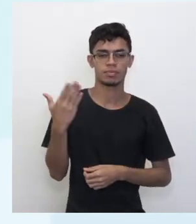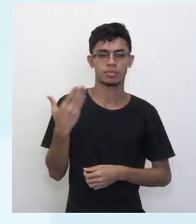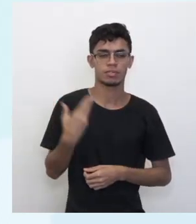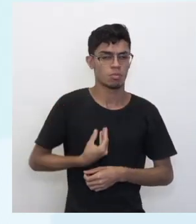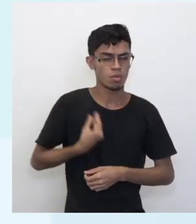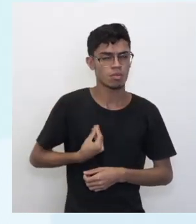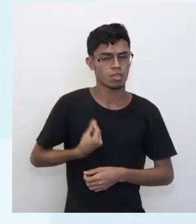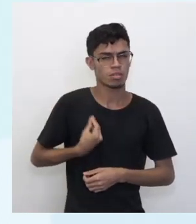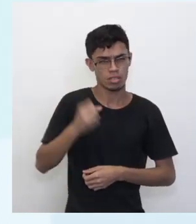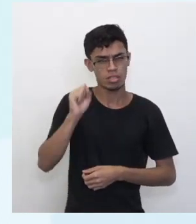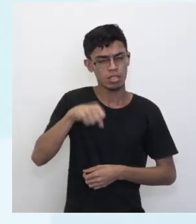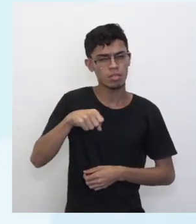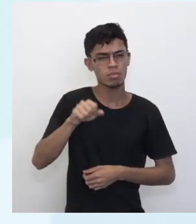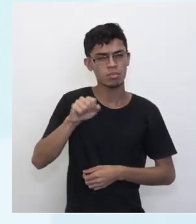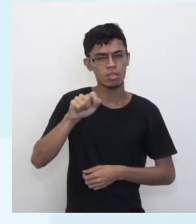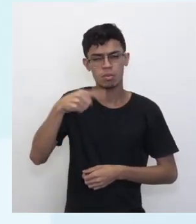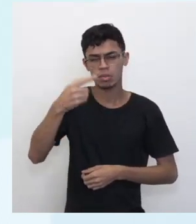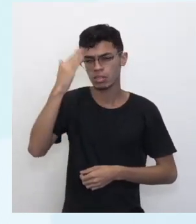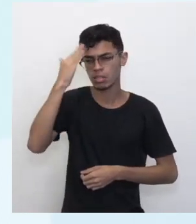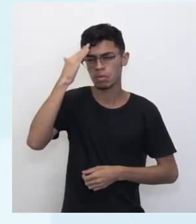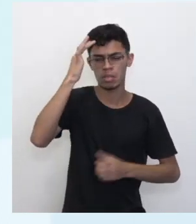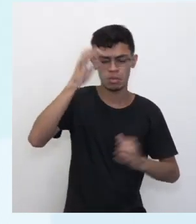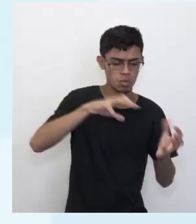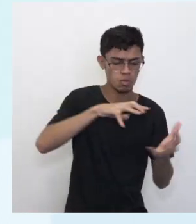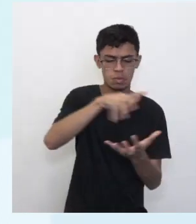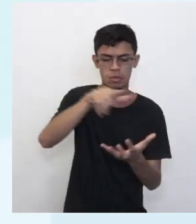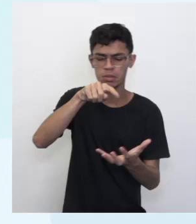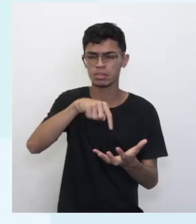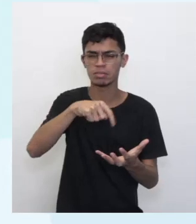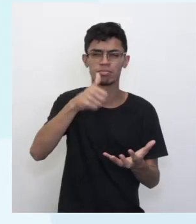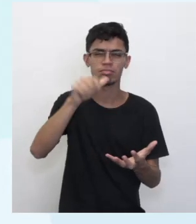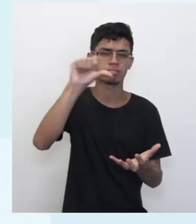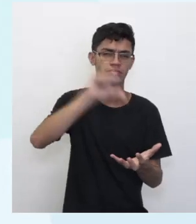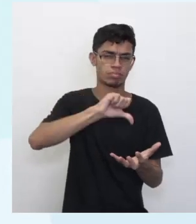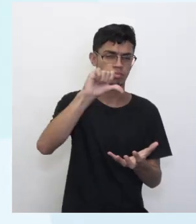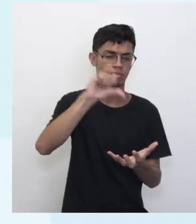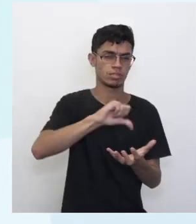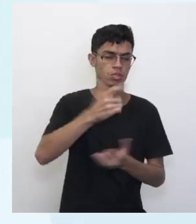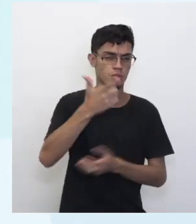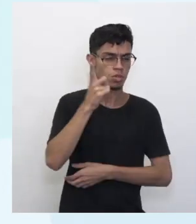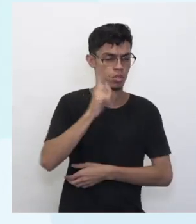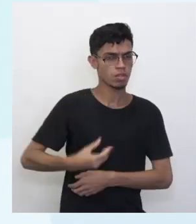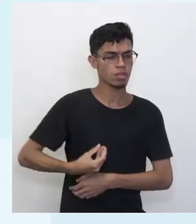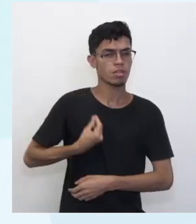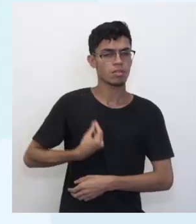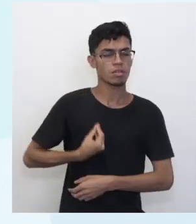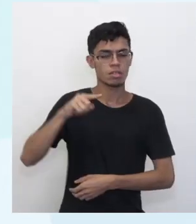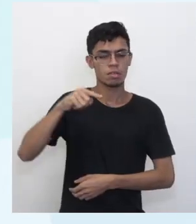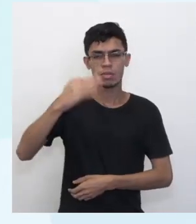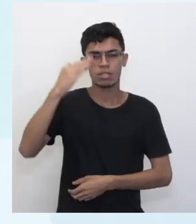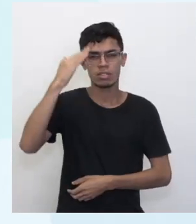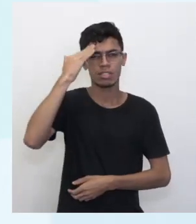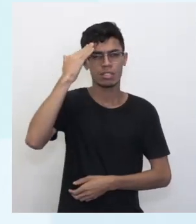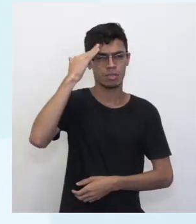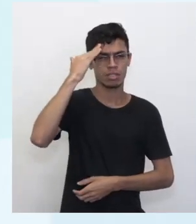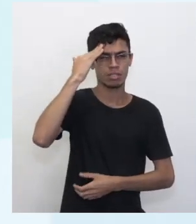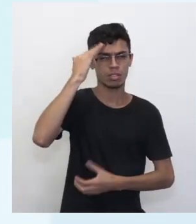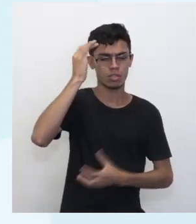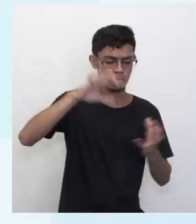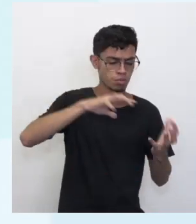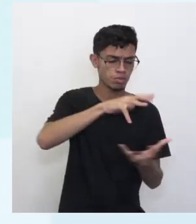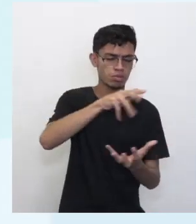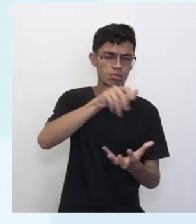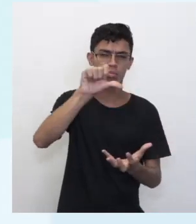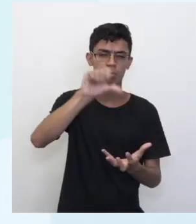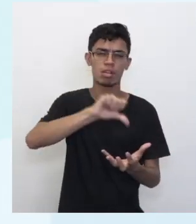depois de descobrir que o mundo ficou mal. Olha só que bonito. Dá para viver mesmo depois de descobrir que o mundo ficou mal.